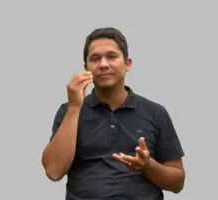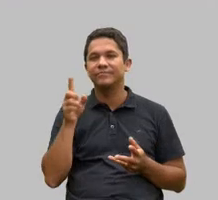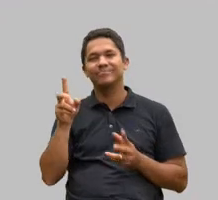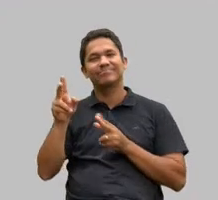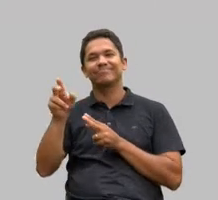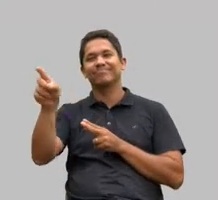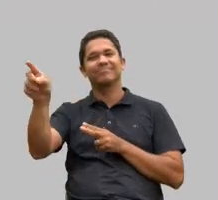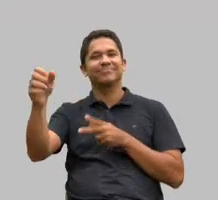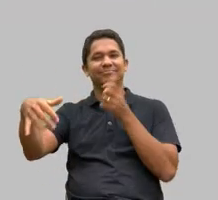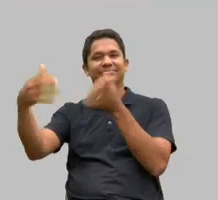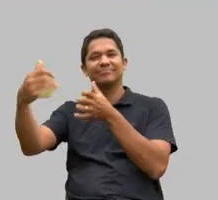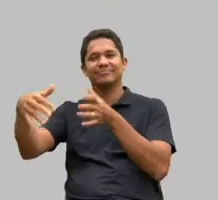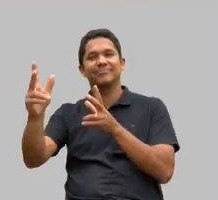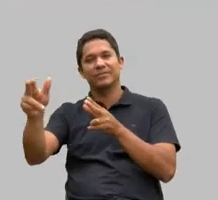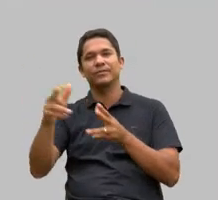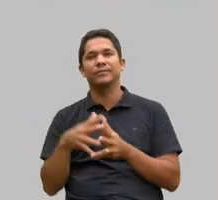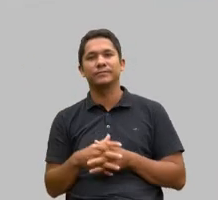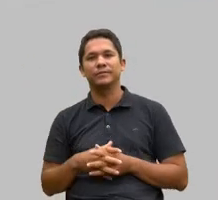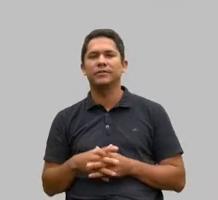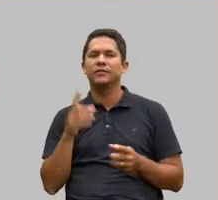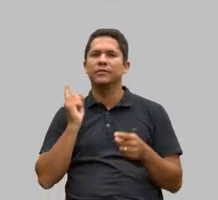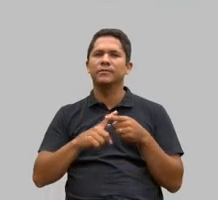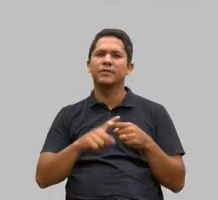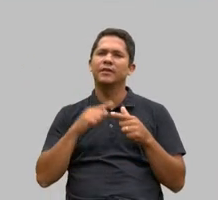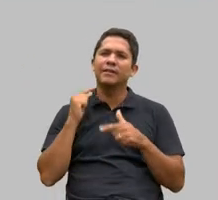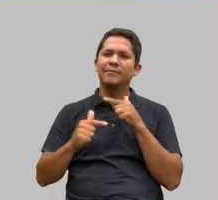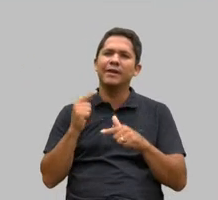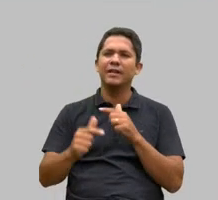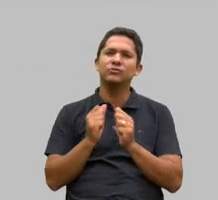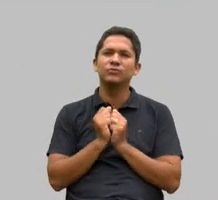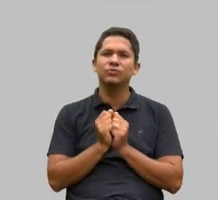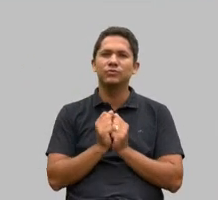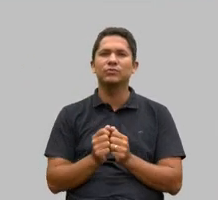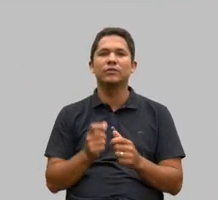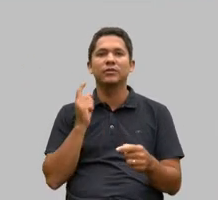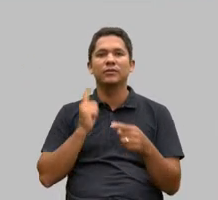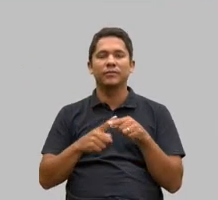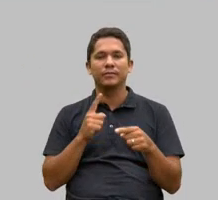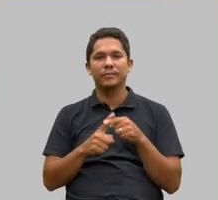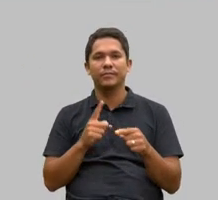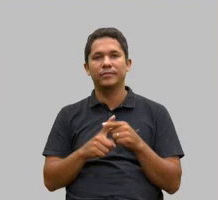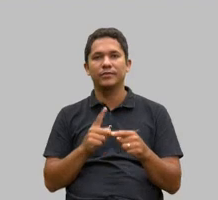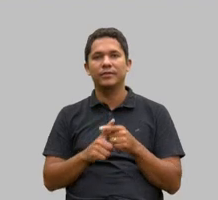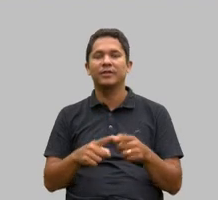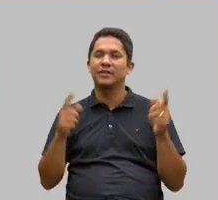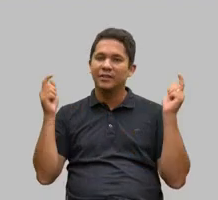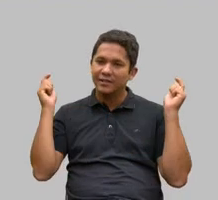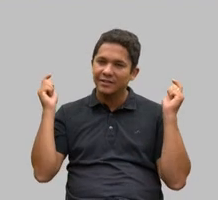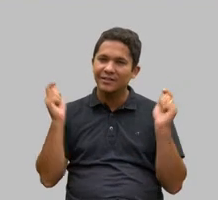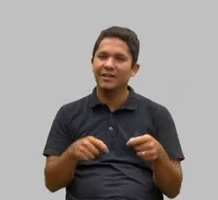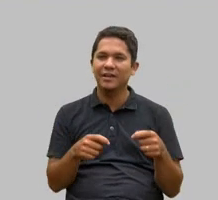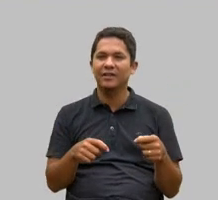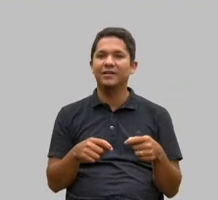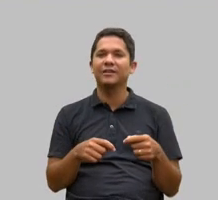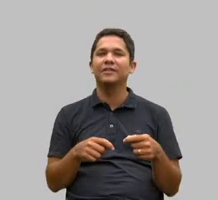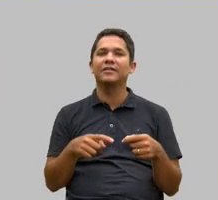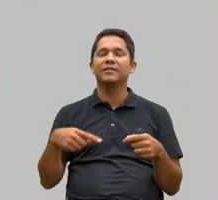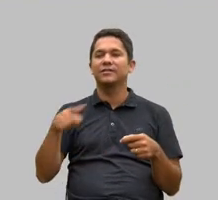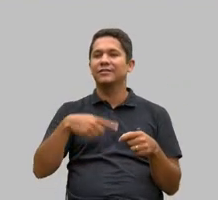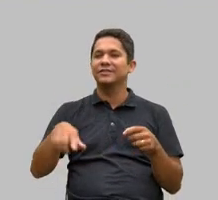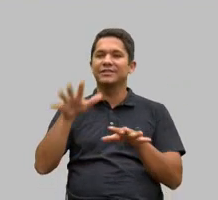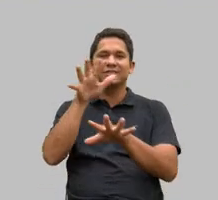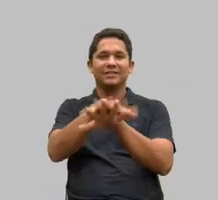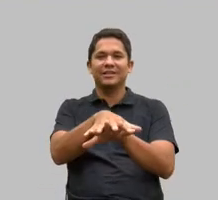por que trabalhar juntos porque era maneira que nós integrarmos